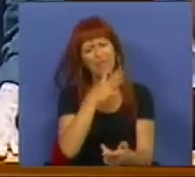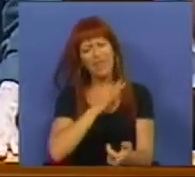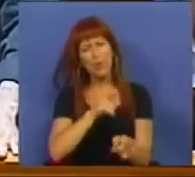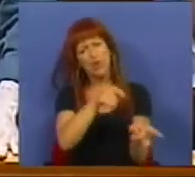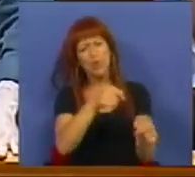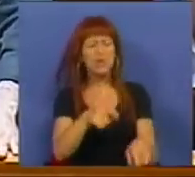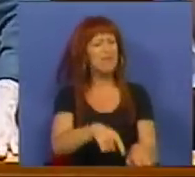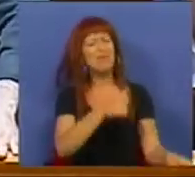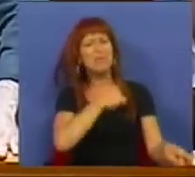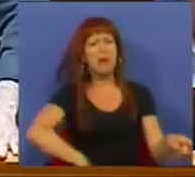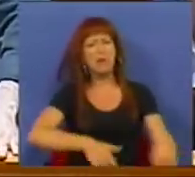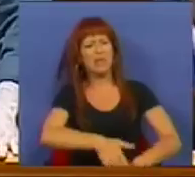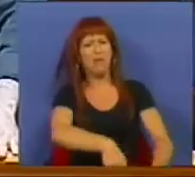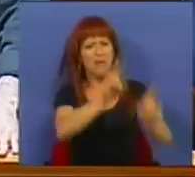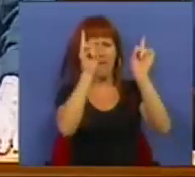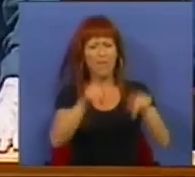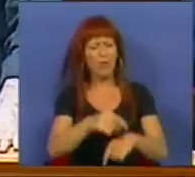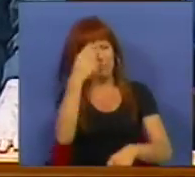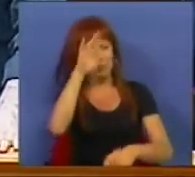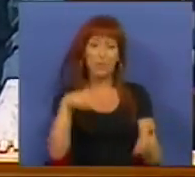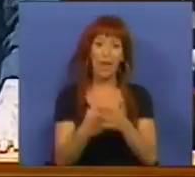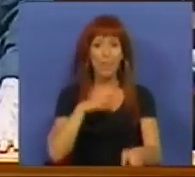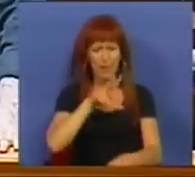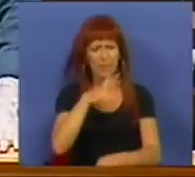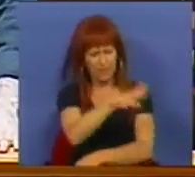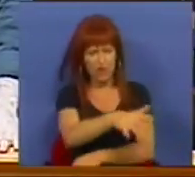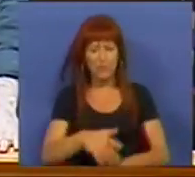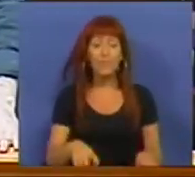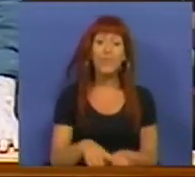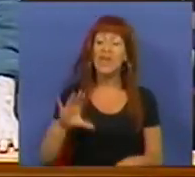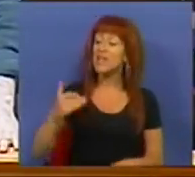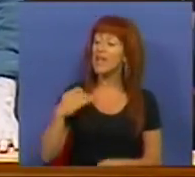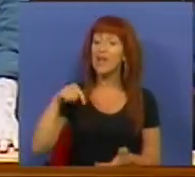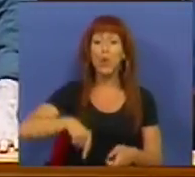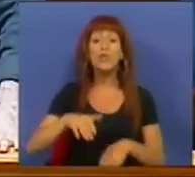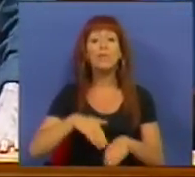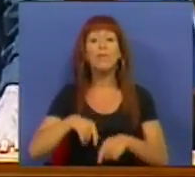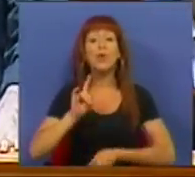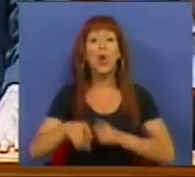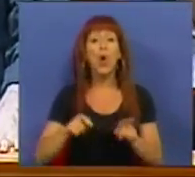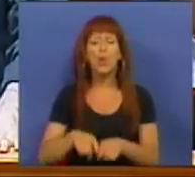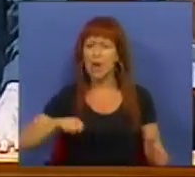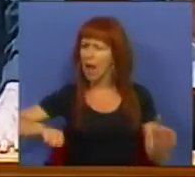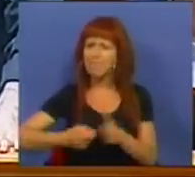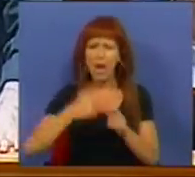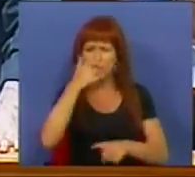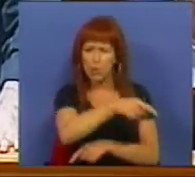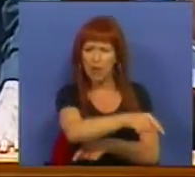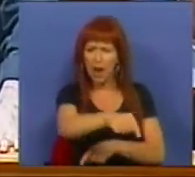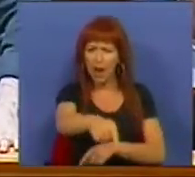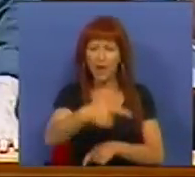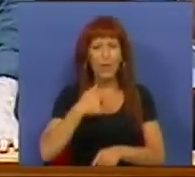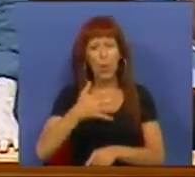-lhes que eles são uma cambada de preguiçosos que andam a enganar o país. O que o CDS vem aqui hoje fazer é ameaçar estas pessoas.